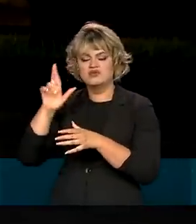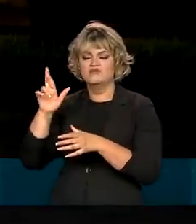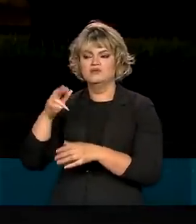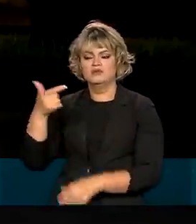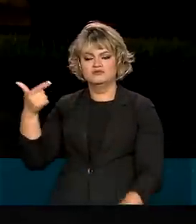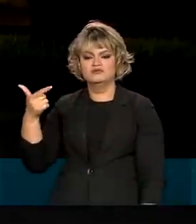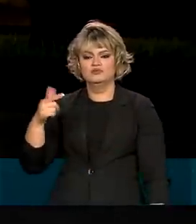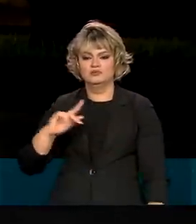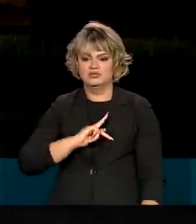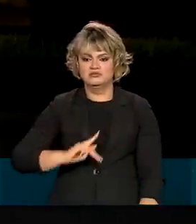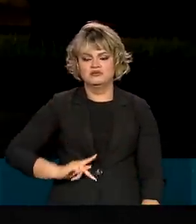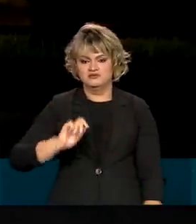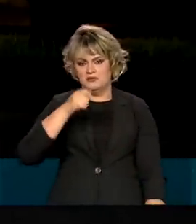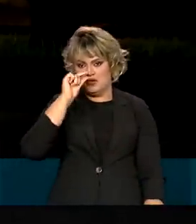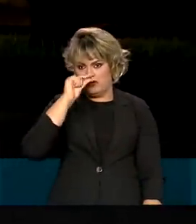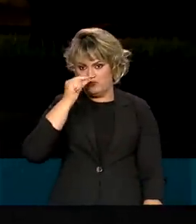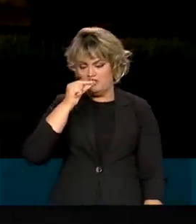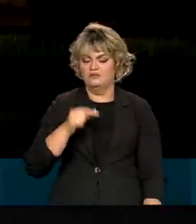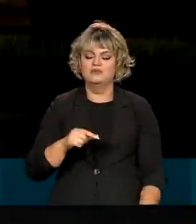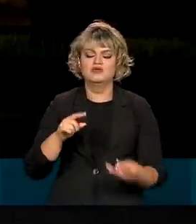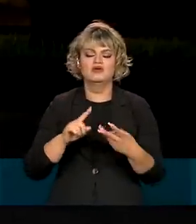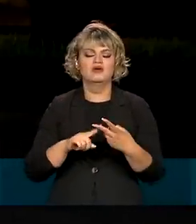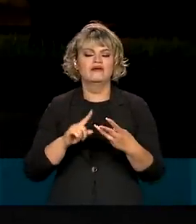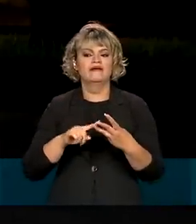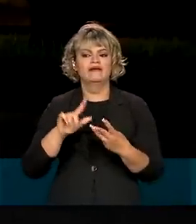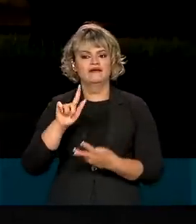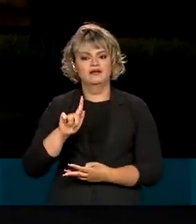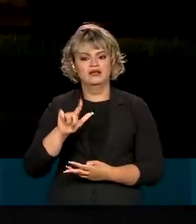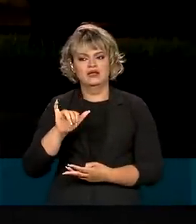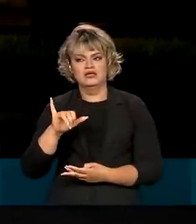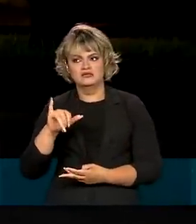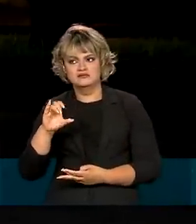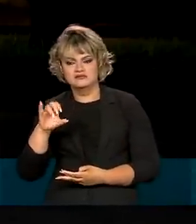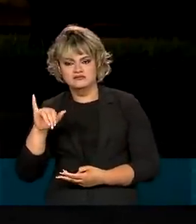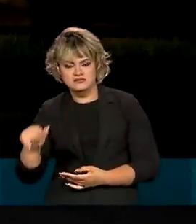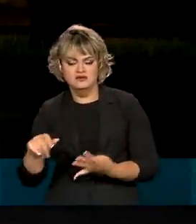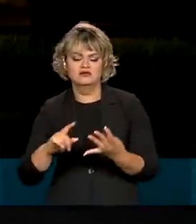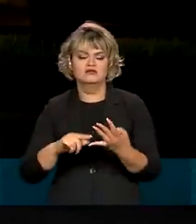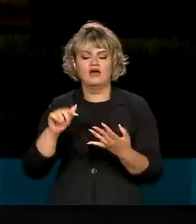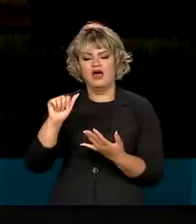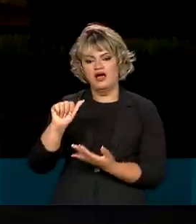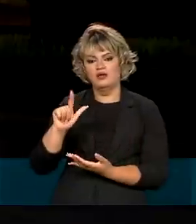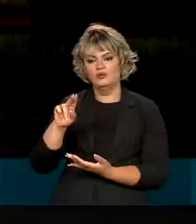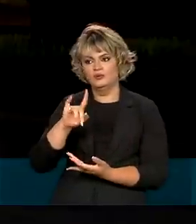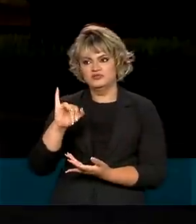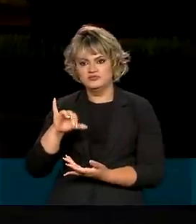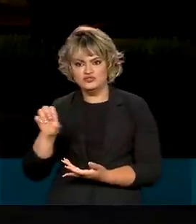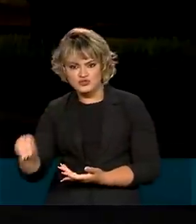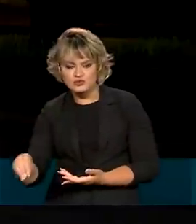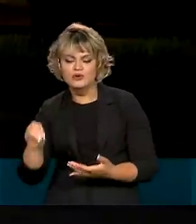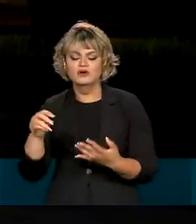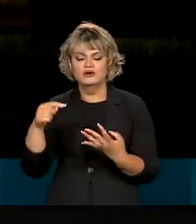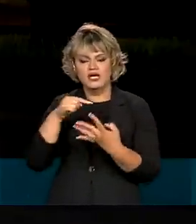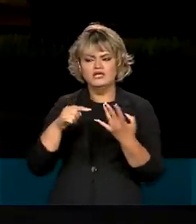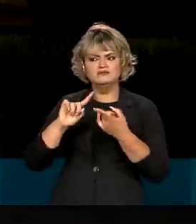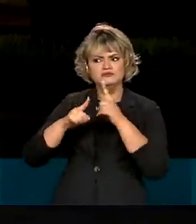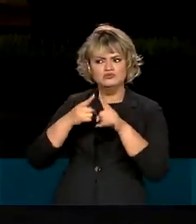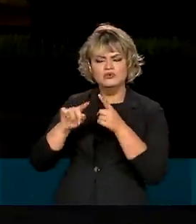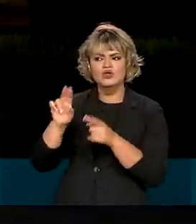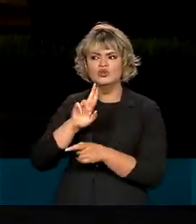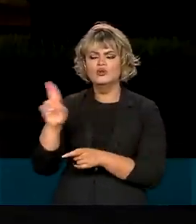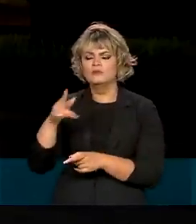-presidente eleito, Geraldo Alckmin, além de Gleice Hoffman e Aloysio Mercadante, discutiram novos nomes para integrar a